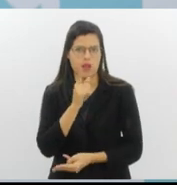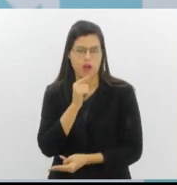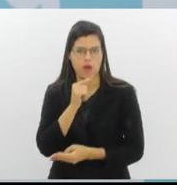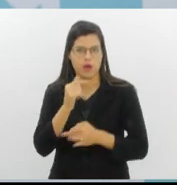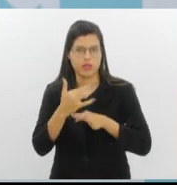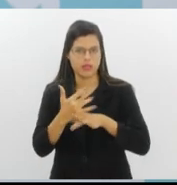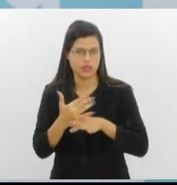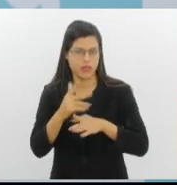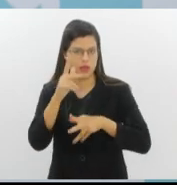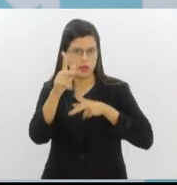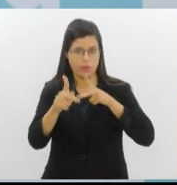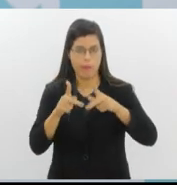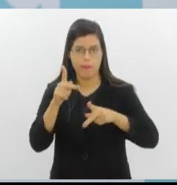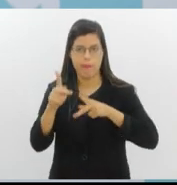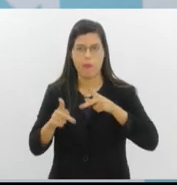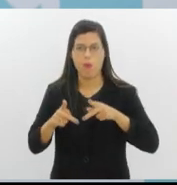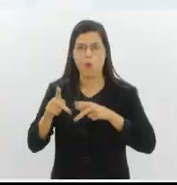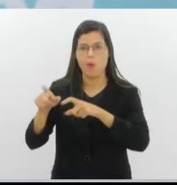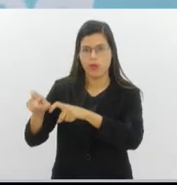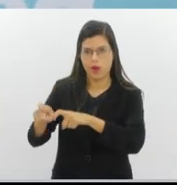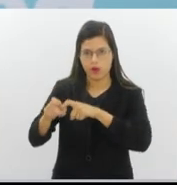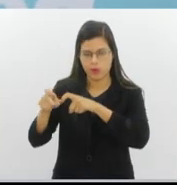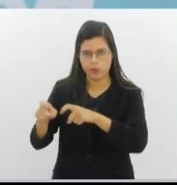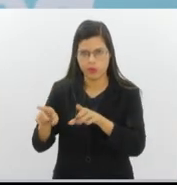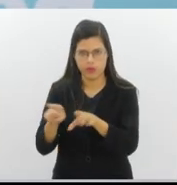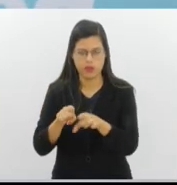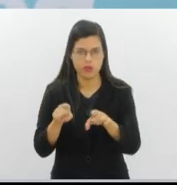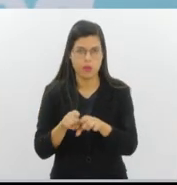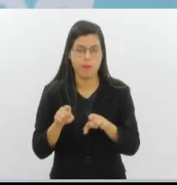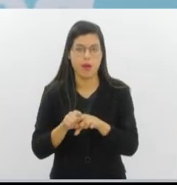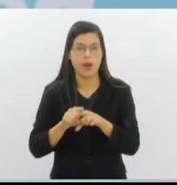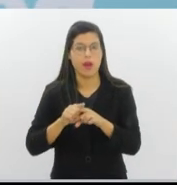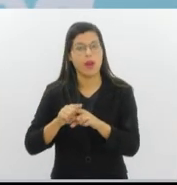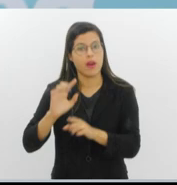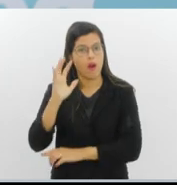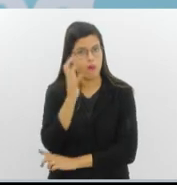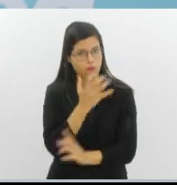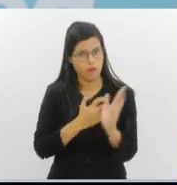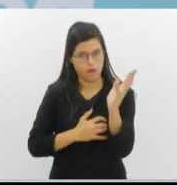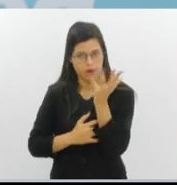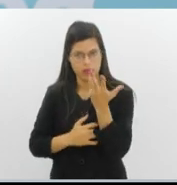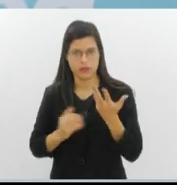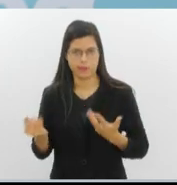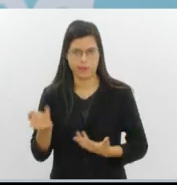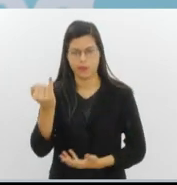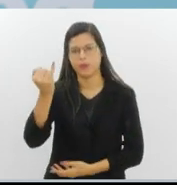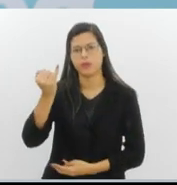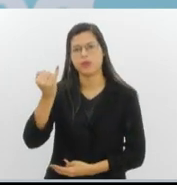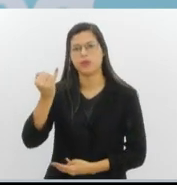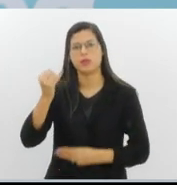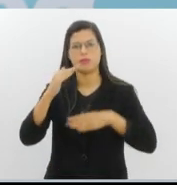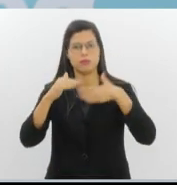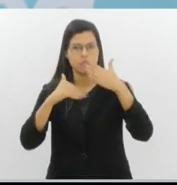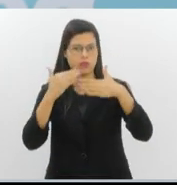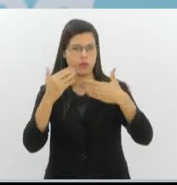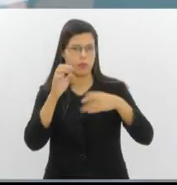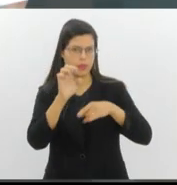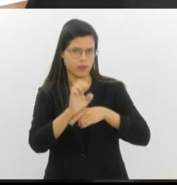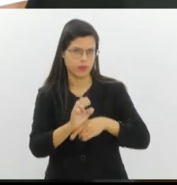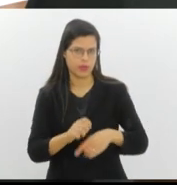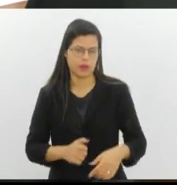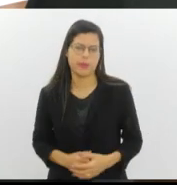cidades, das nossas populações, na agricultura. A floresta é importante e é importante para o desenvolvimento do Estado.